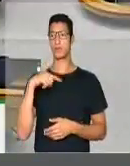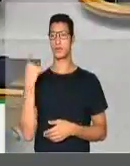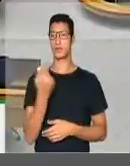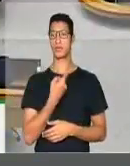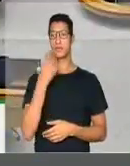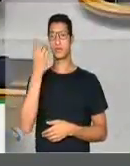Deputado, em cima do que você...